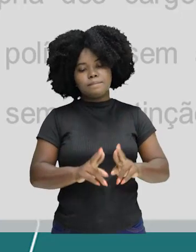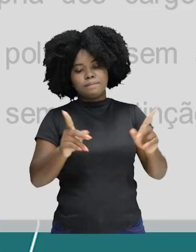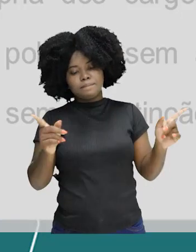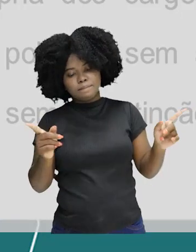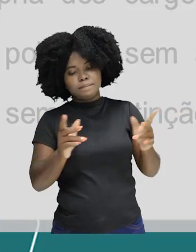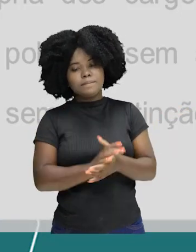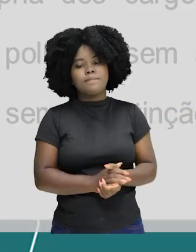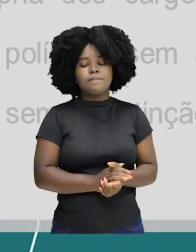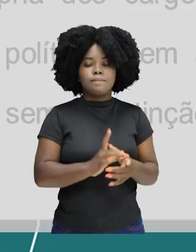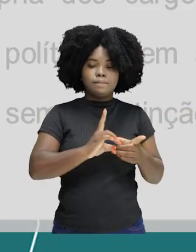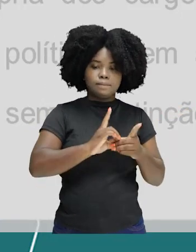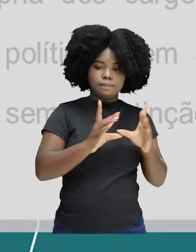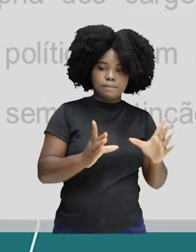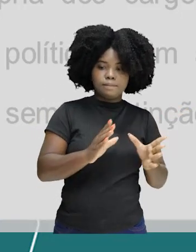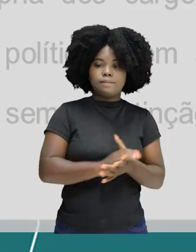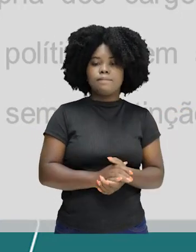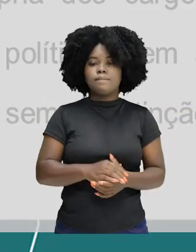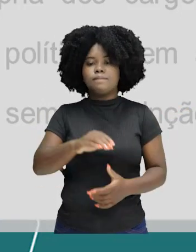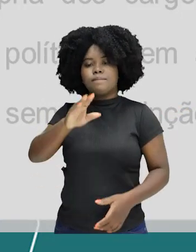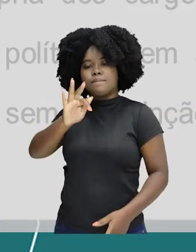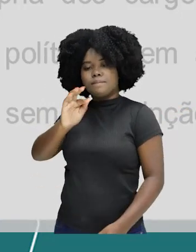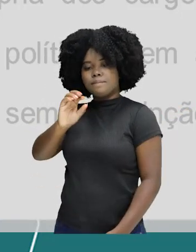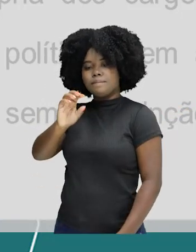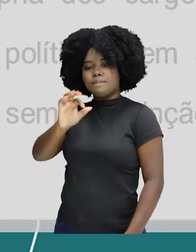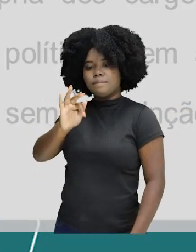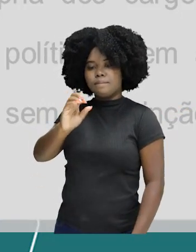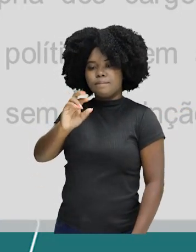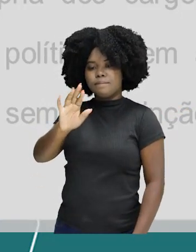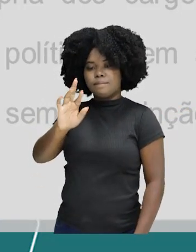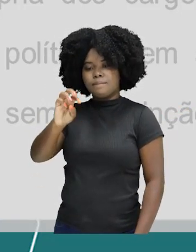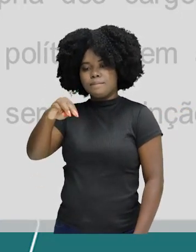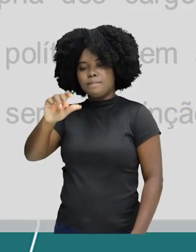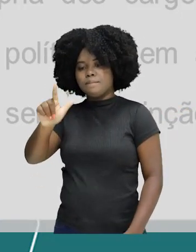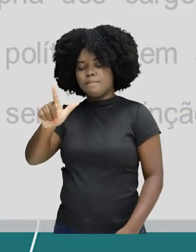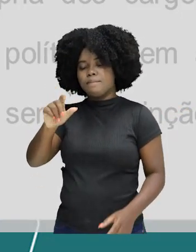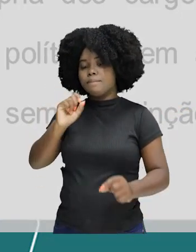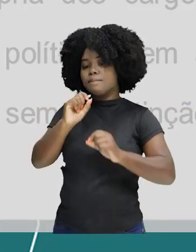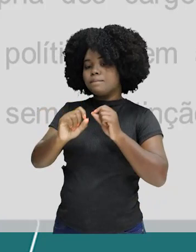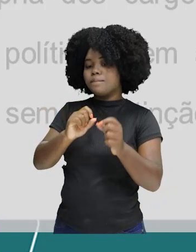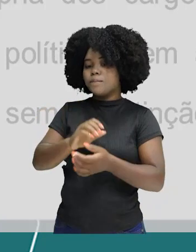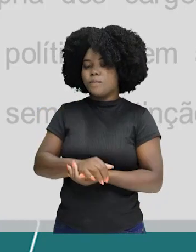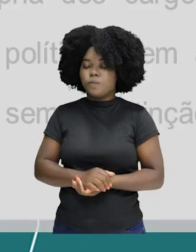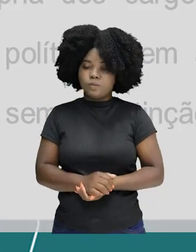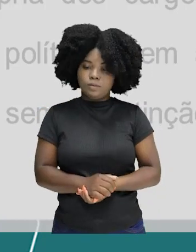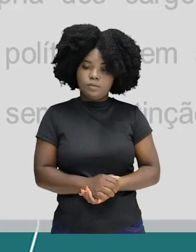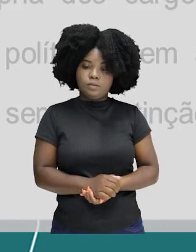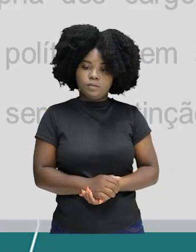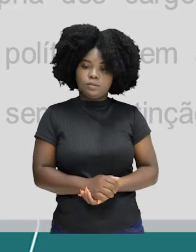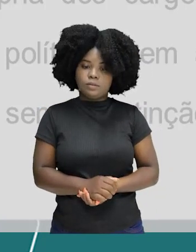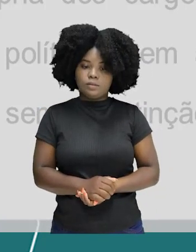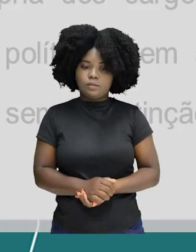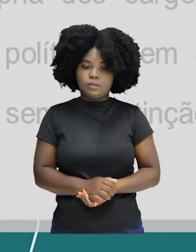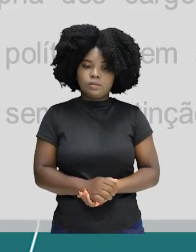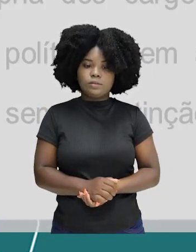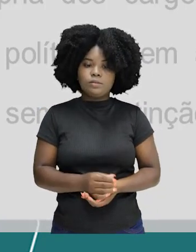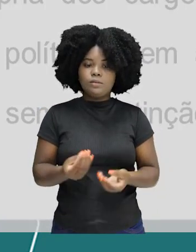democracia formal e substancial. O aspecto formal. O que seria essa democracia formal? Vamos procurar aqui.